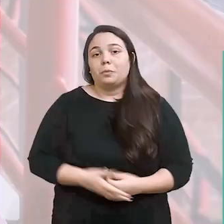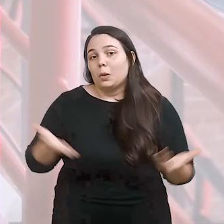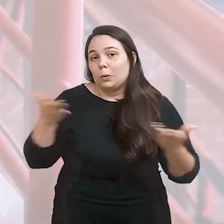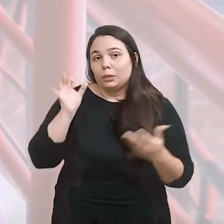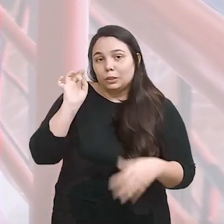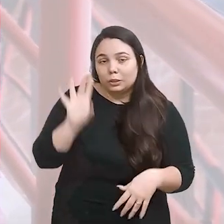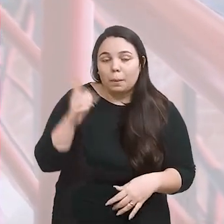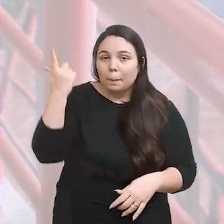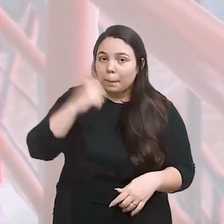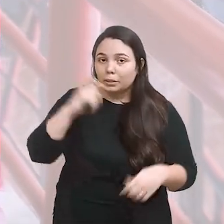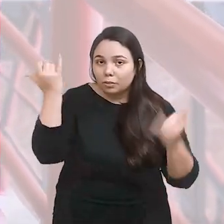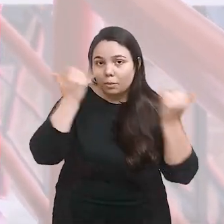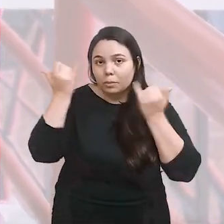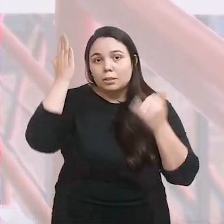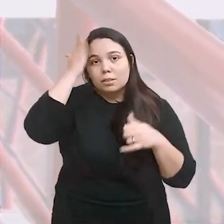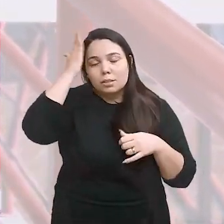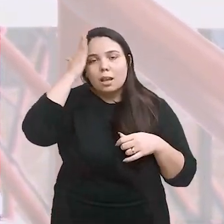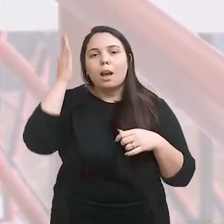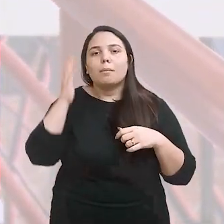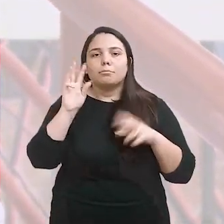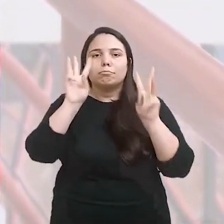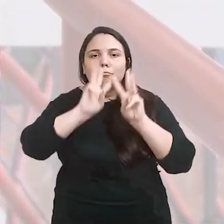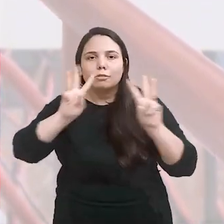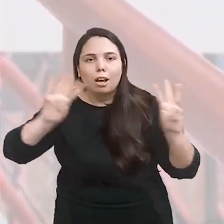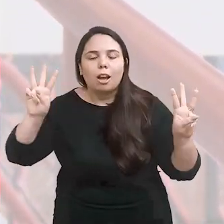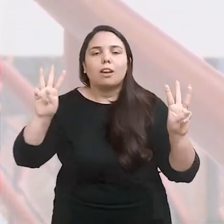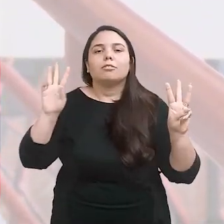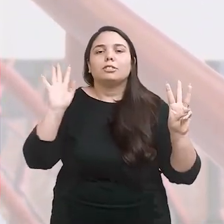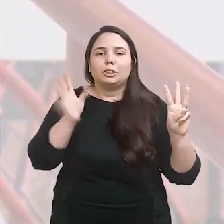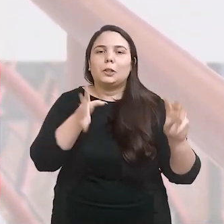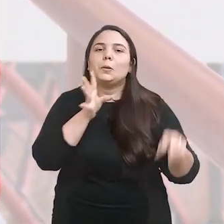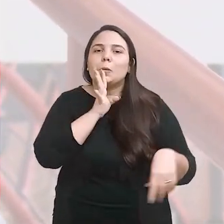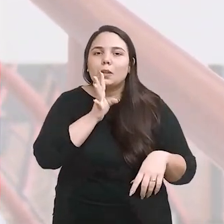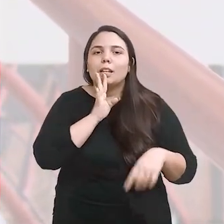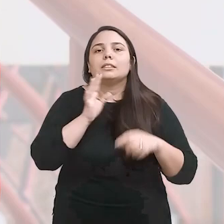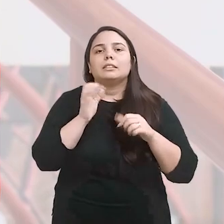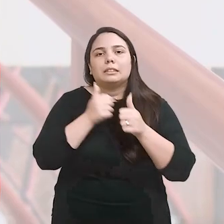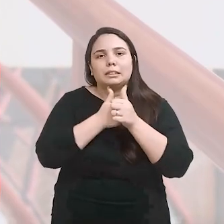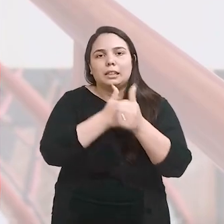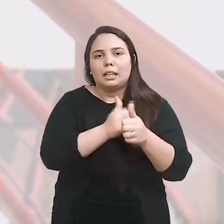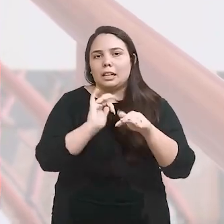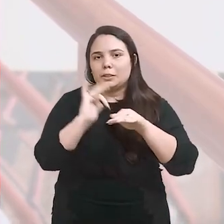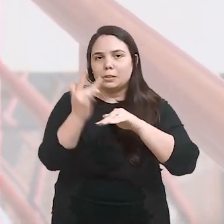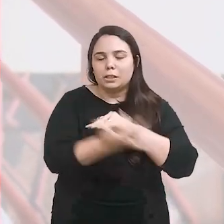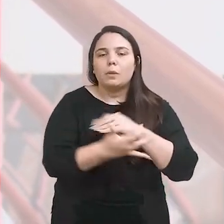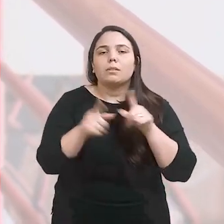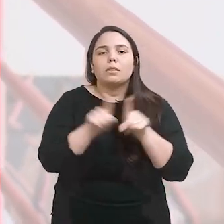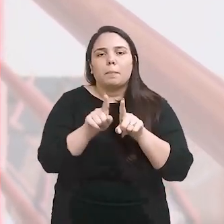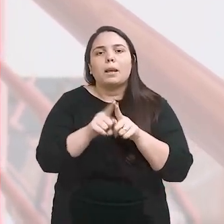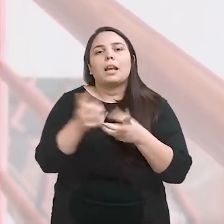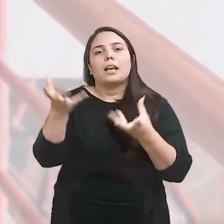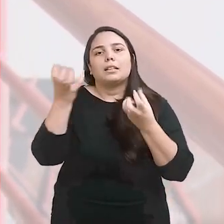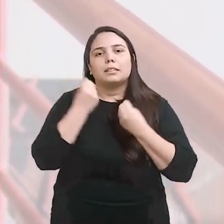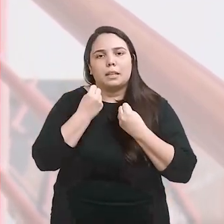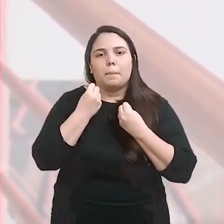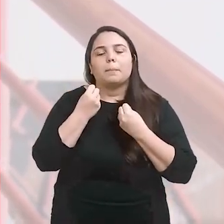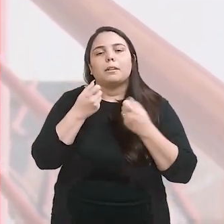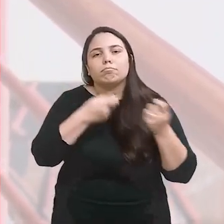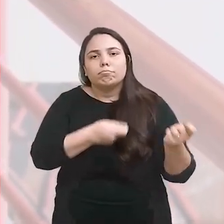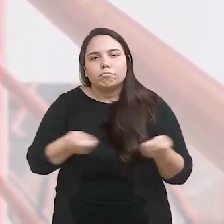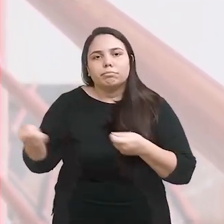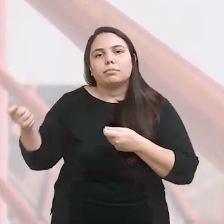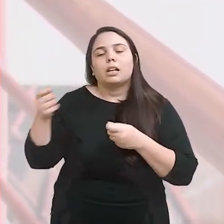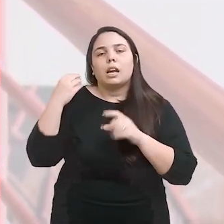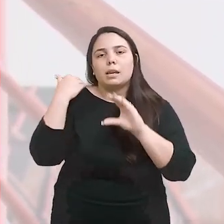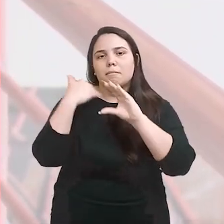Por hoje é só. Para mais informações, você já sabe, basta acessar o nosso site, seguir a gente nas nossas redes sociais e você também pode receber